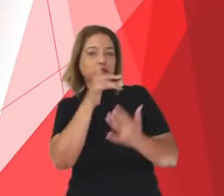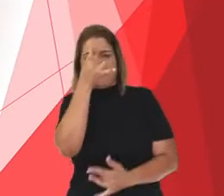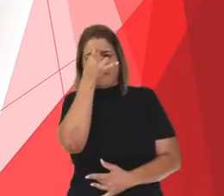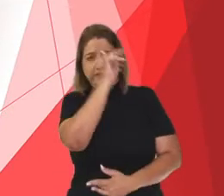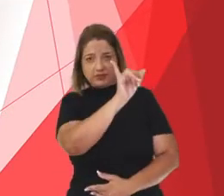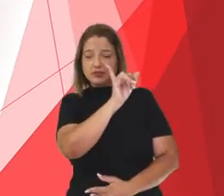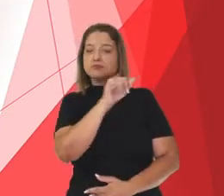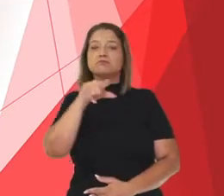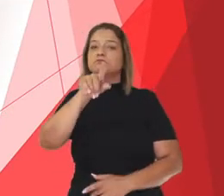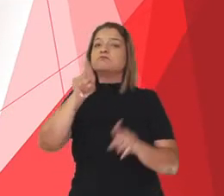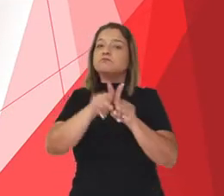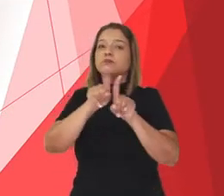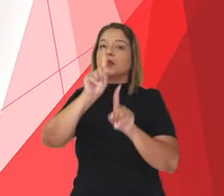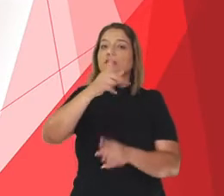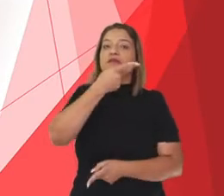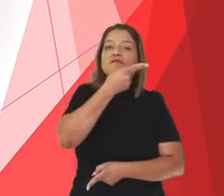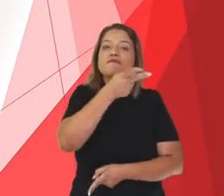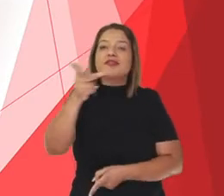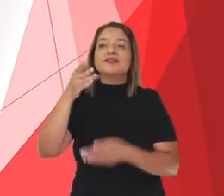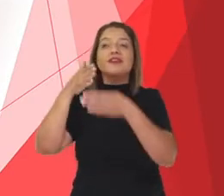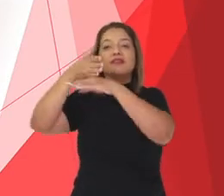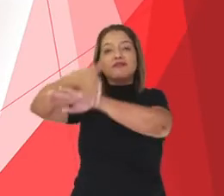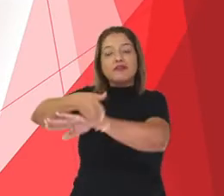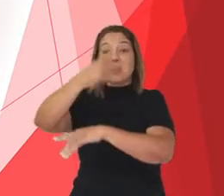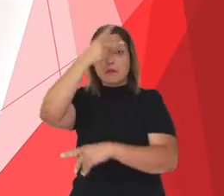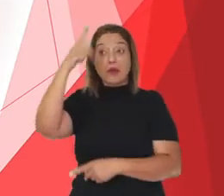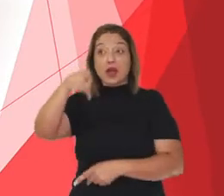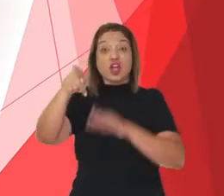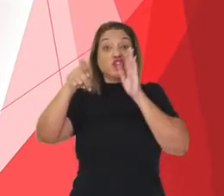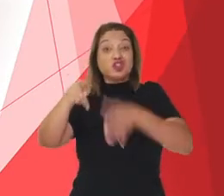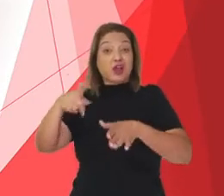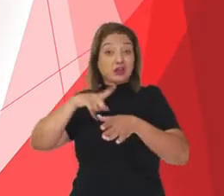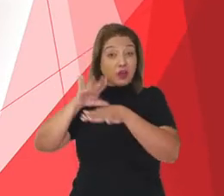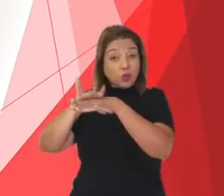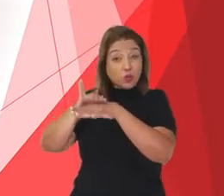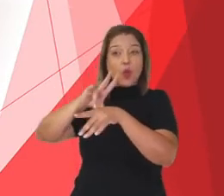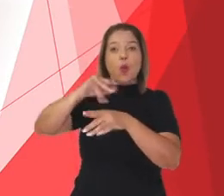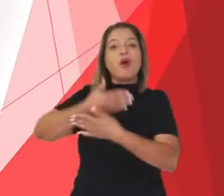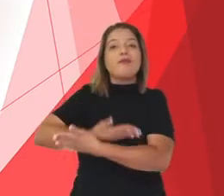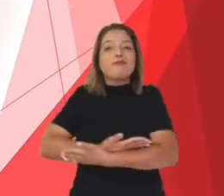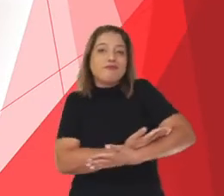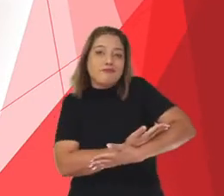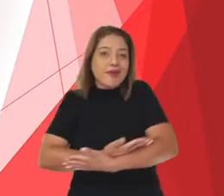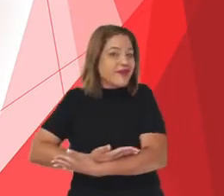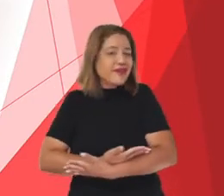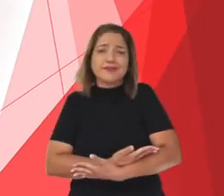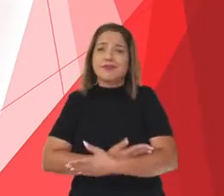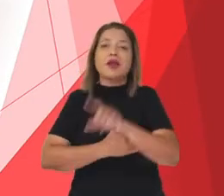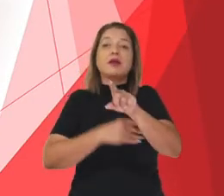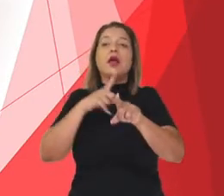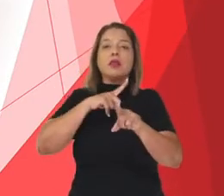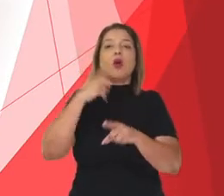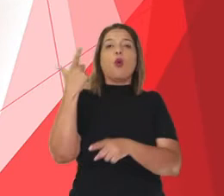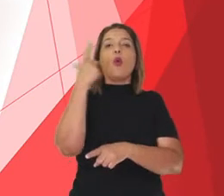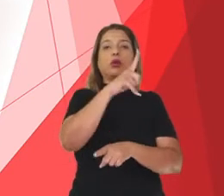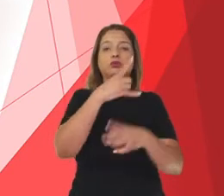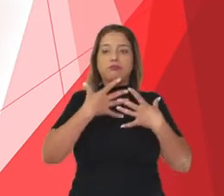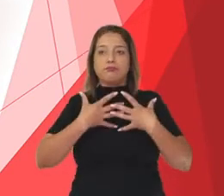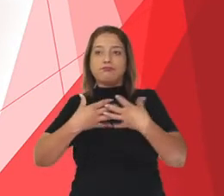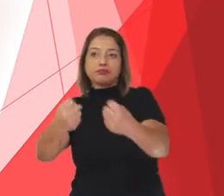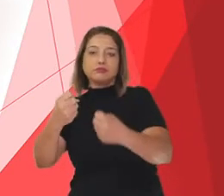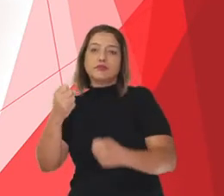não visite pessoas doentes ou bebês, porque elas têm mais facilidade para se contaminarem.